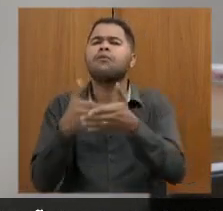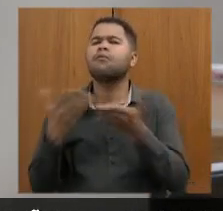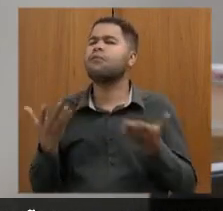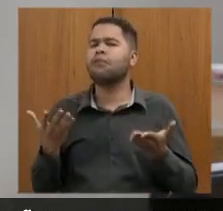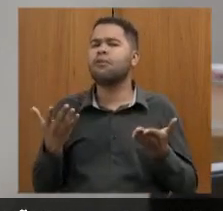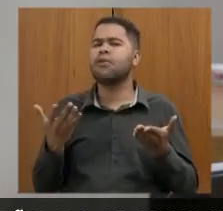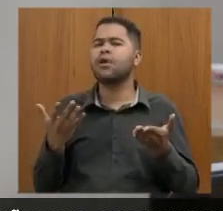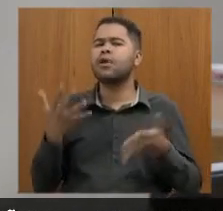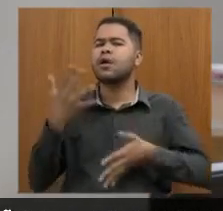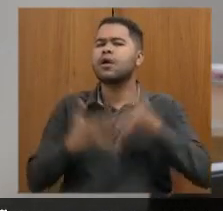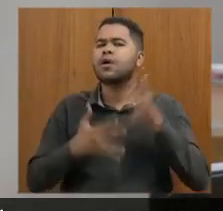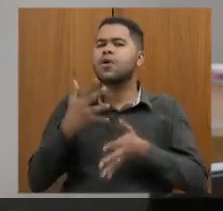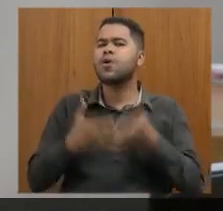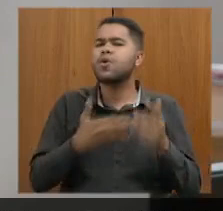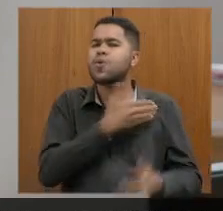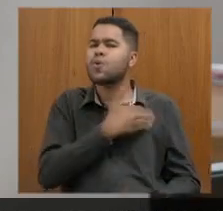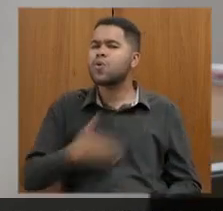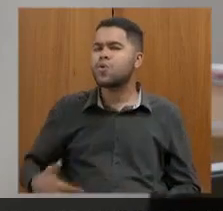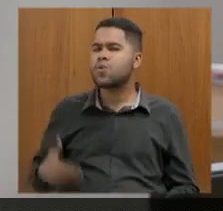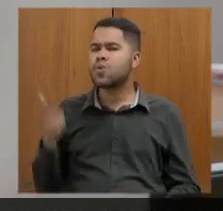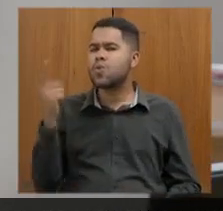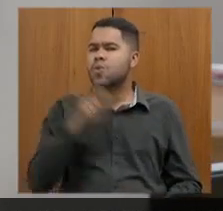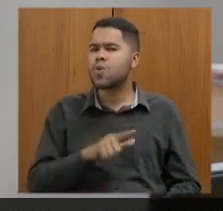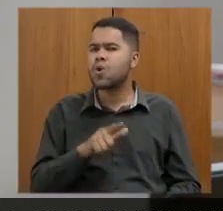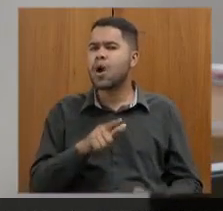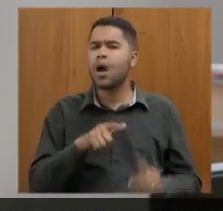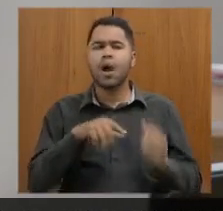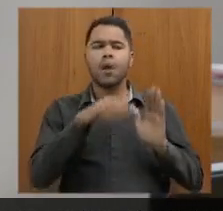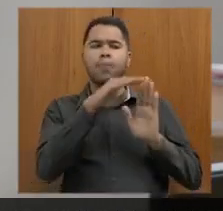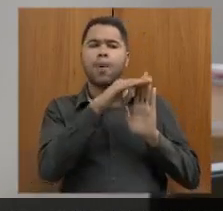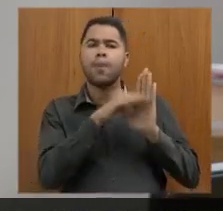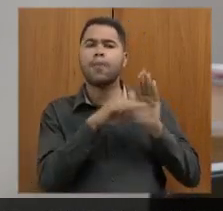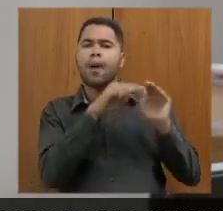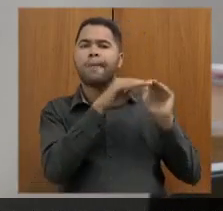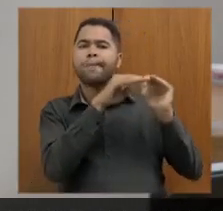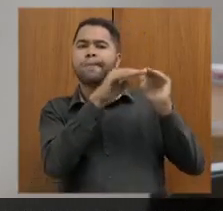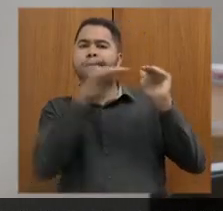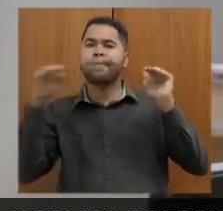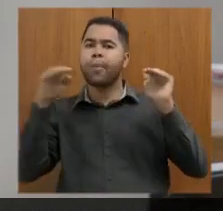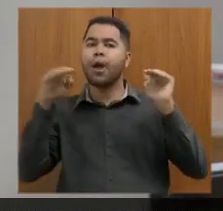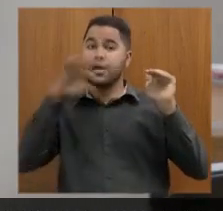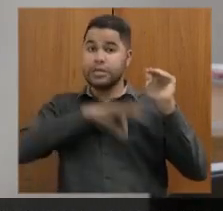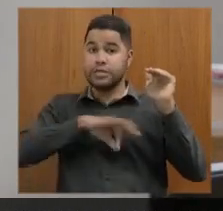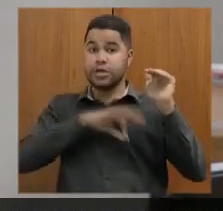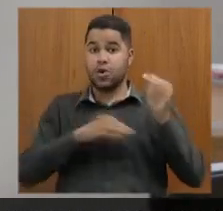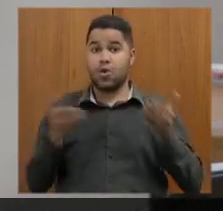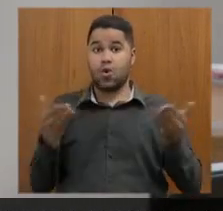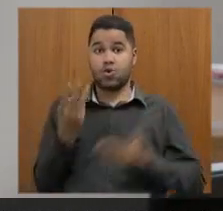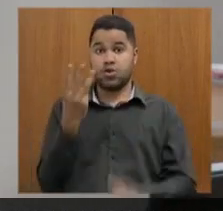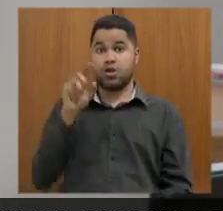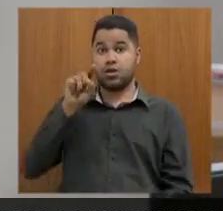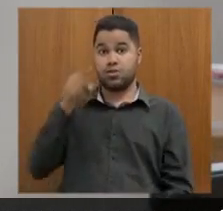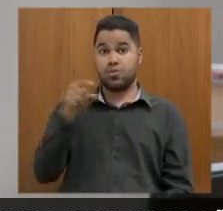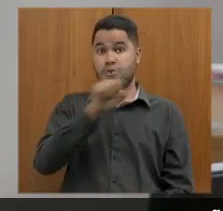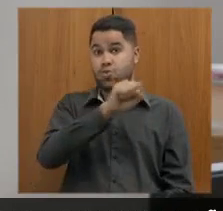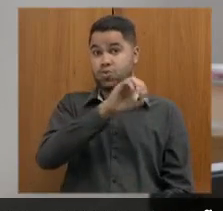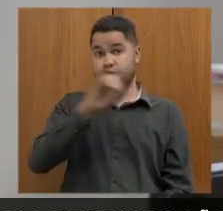que impedem o governador de cumprir o piso salarial nacional, que hoje é de R$